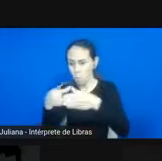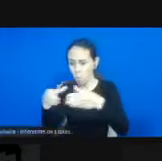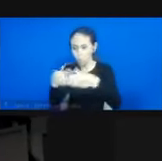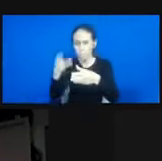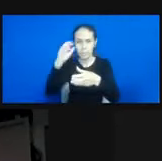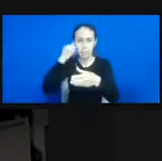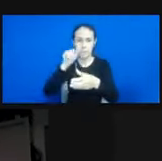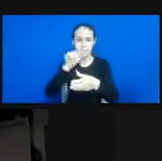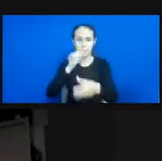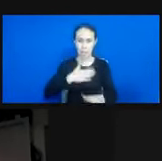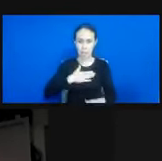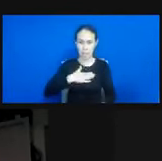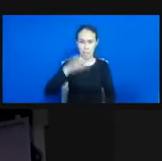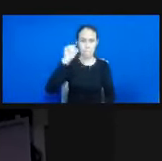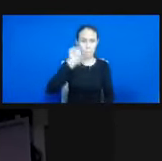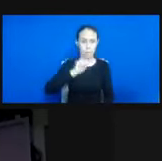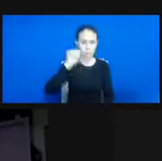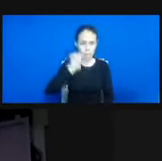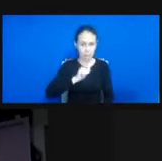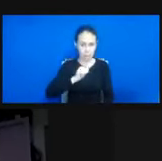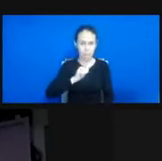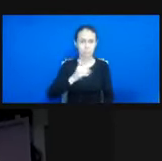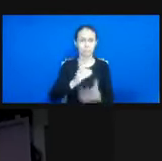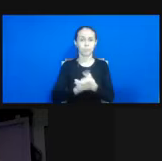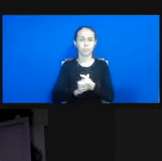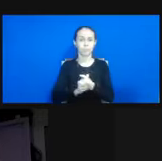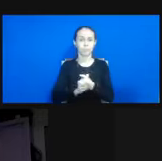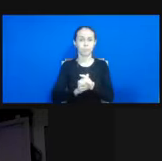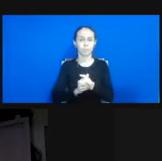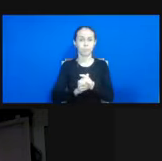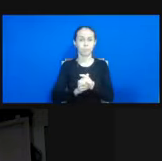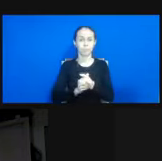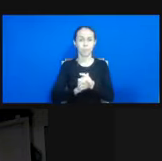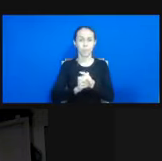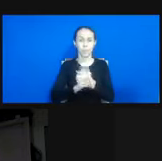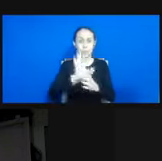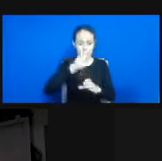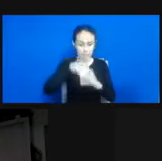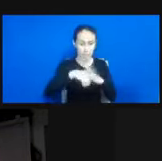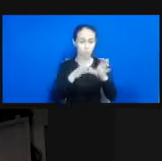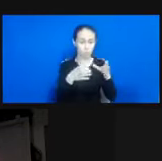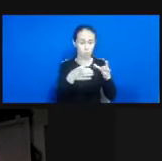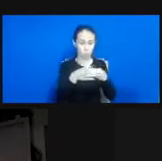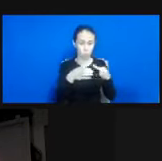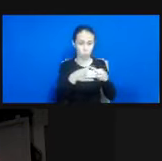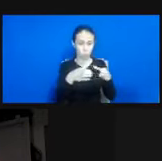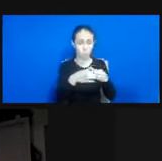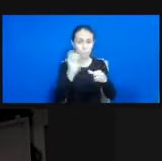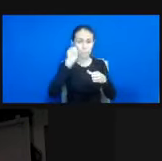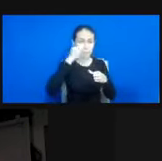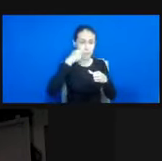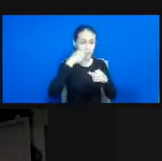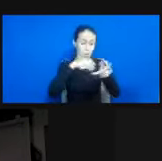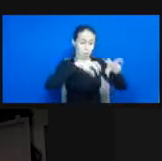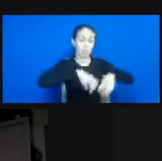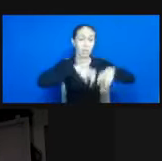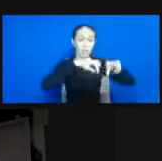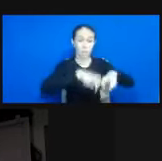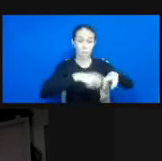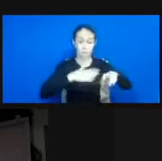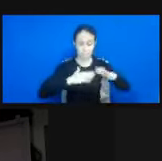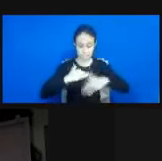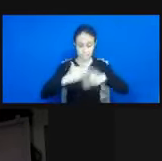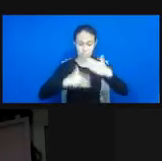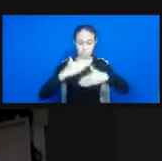criada e sociabilizada num clube negro no interior. Isso faz parte do meu processo de construir a minha